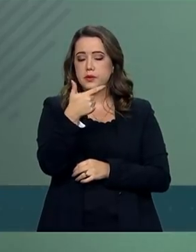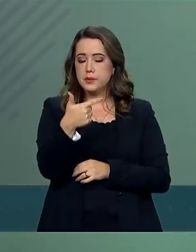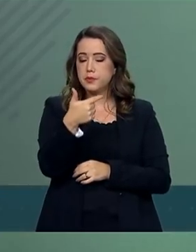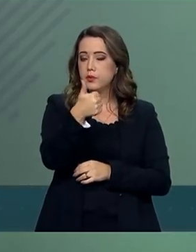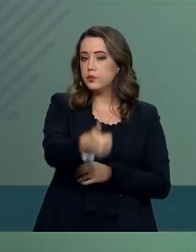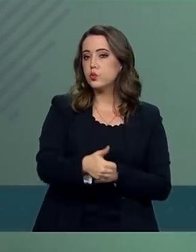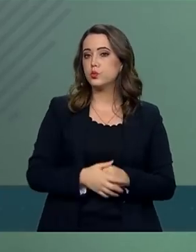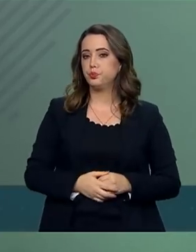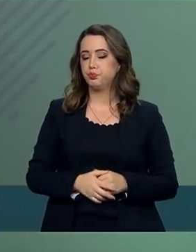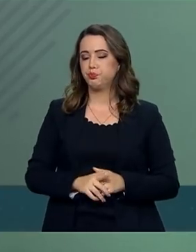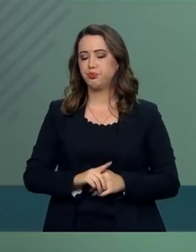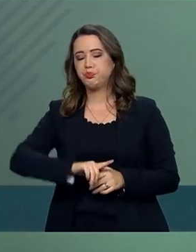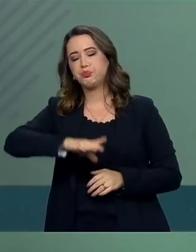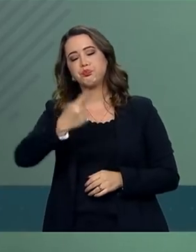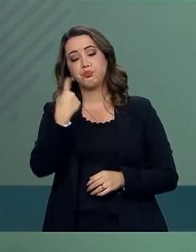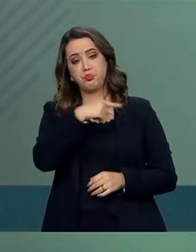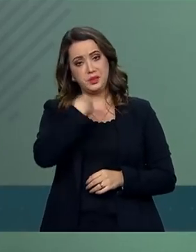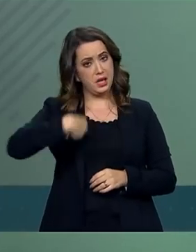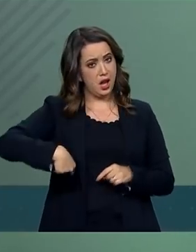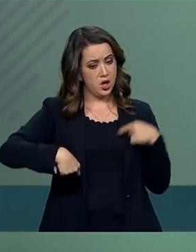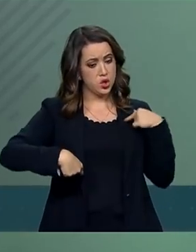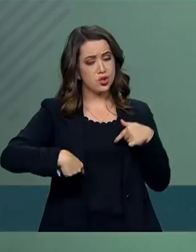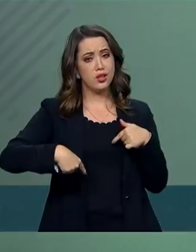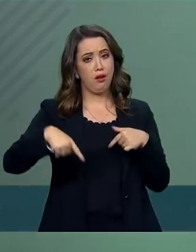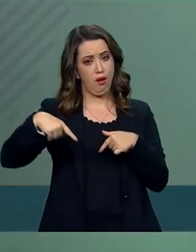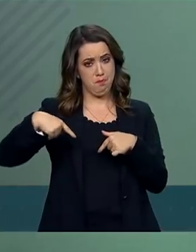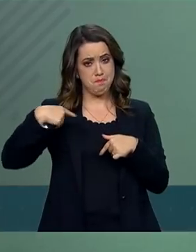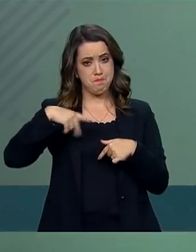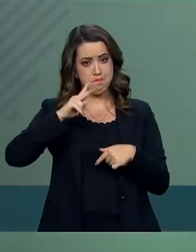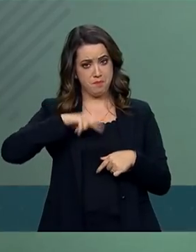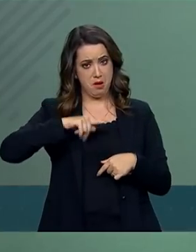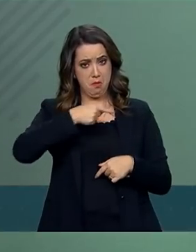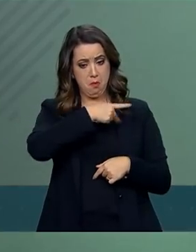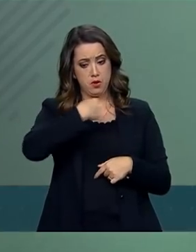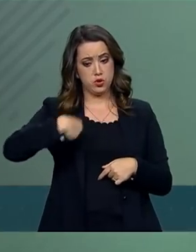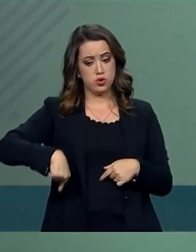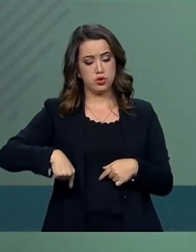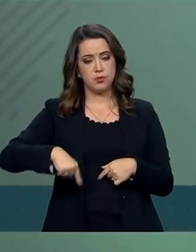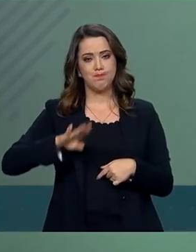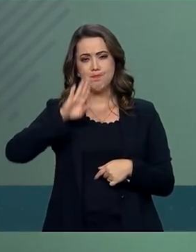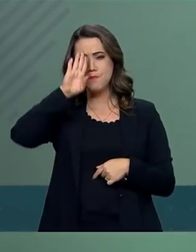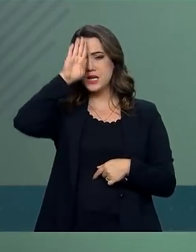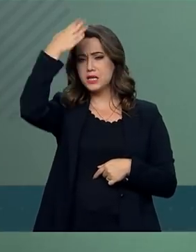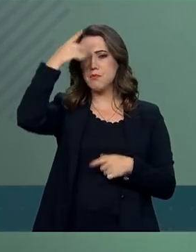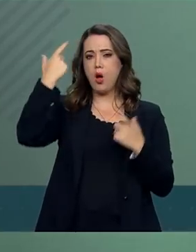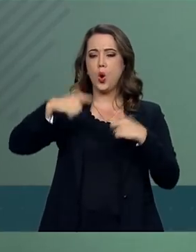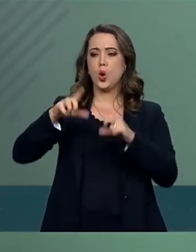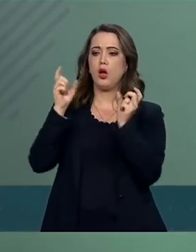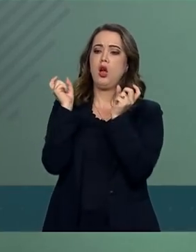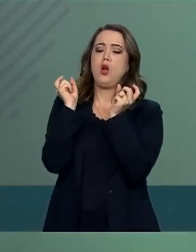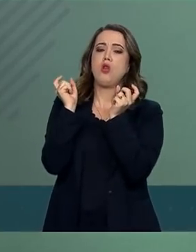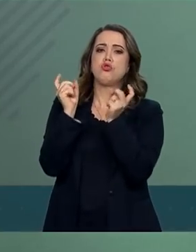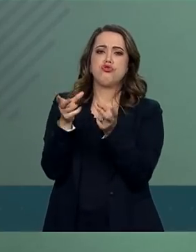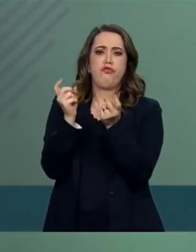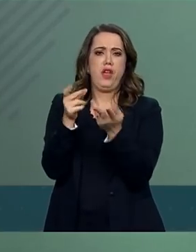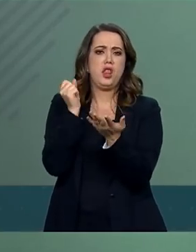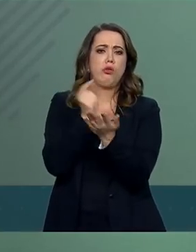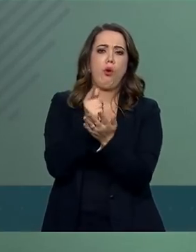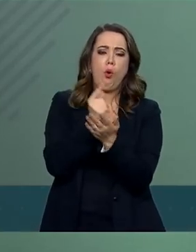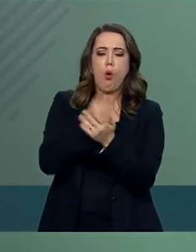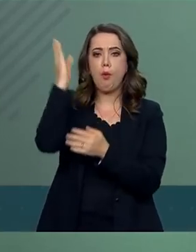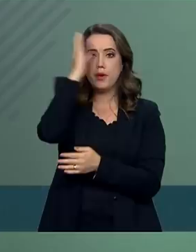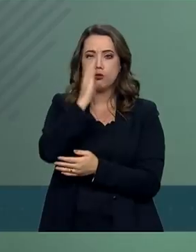desde 2008, é o nosso principal parceiro comercial. A corrente de